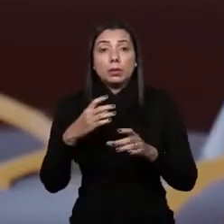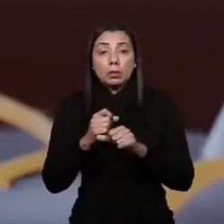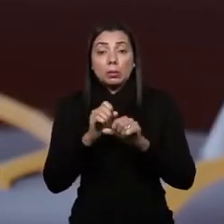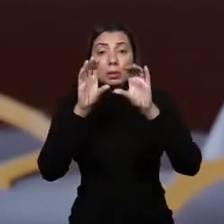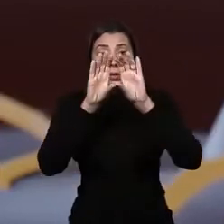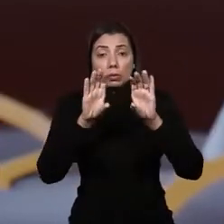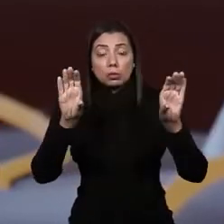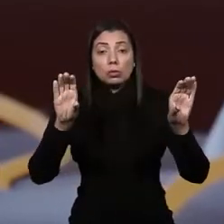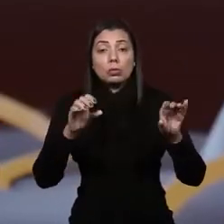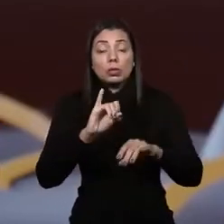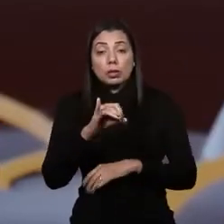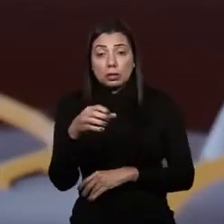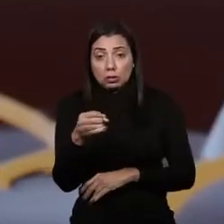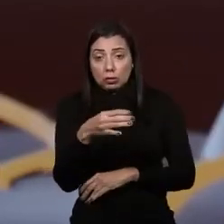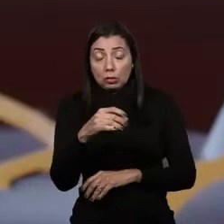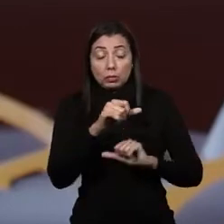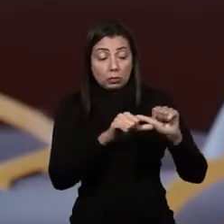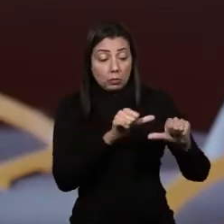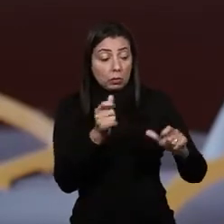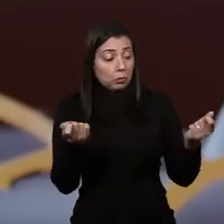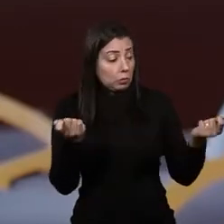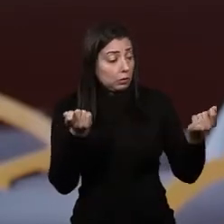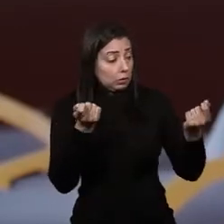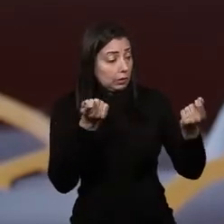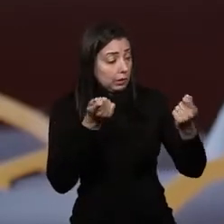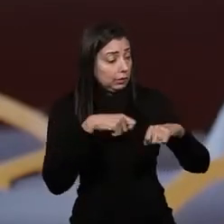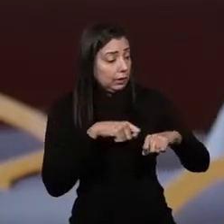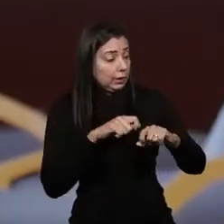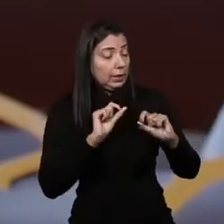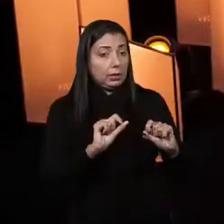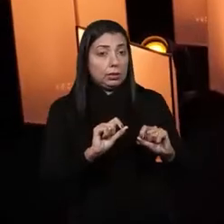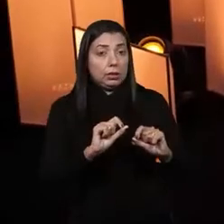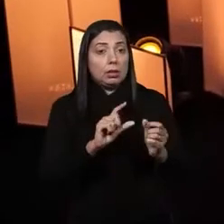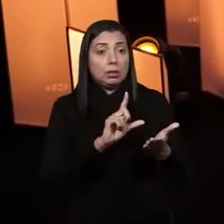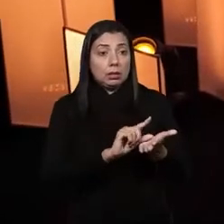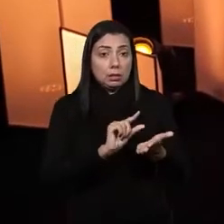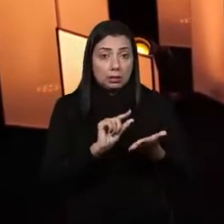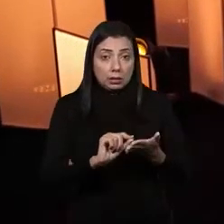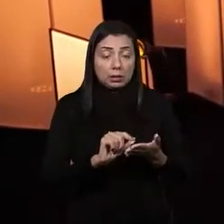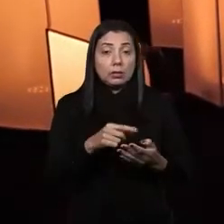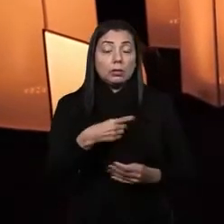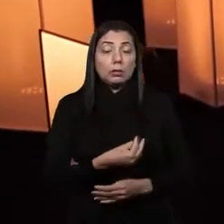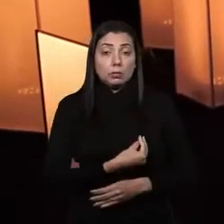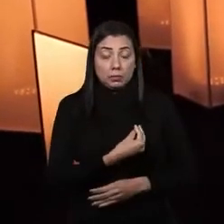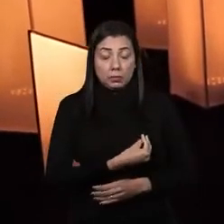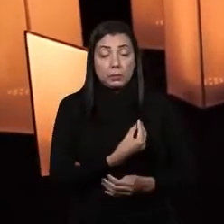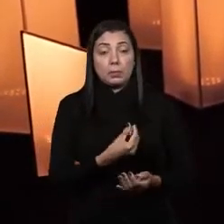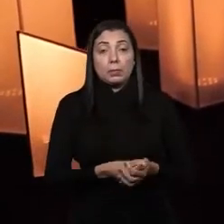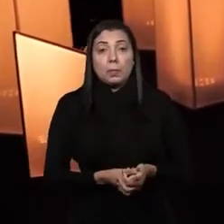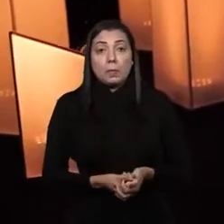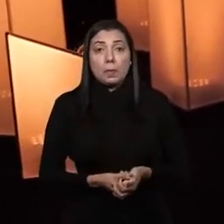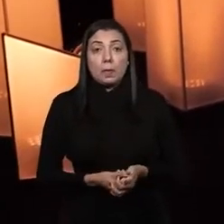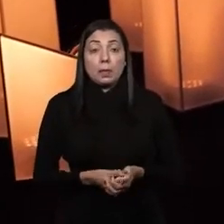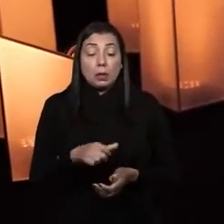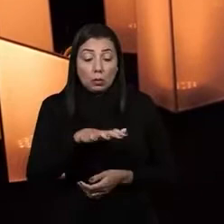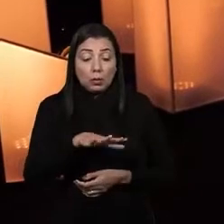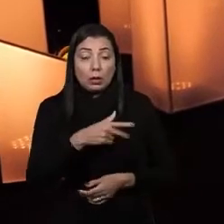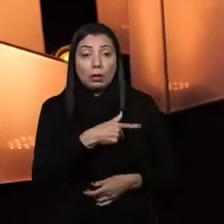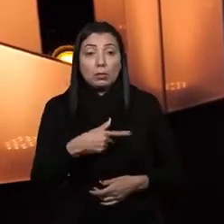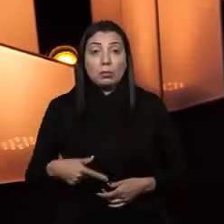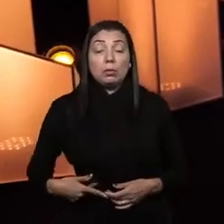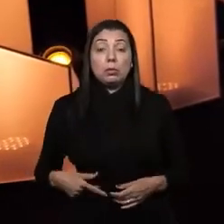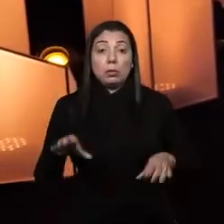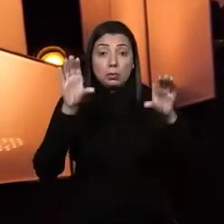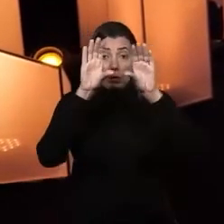catalisou a inovação e tornou possível a digitalização que está em nosso cotidiano. No setor público, a nuvem tem